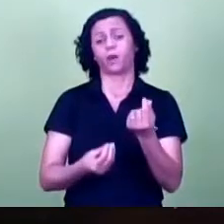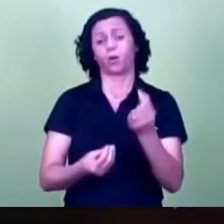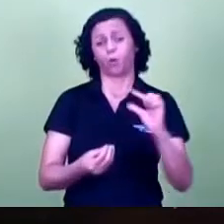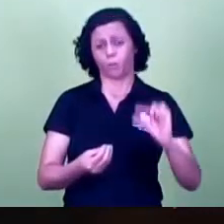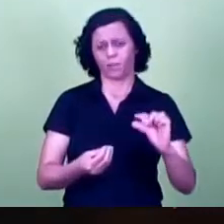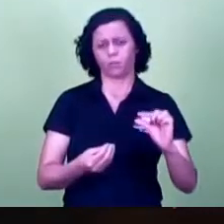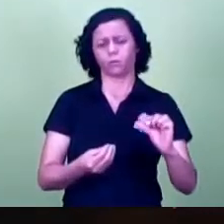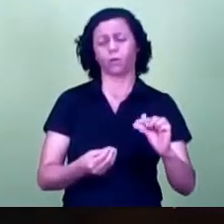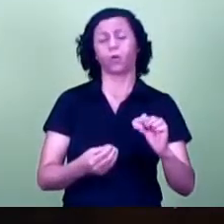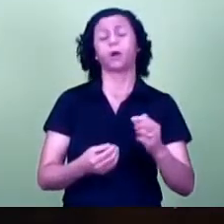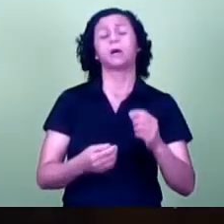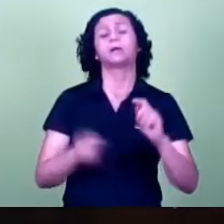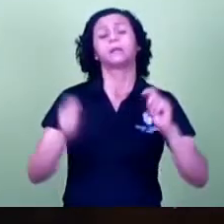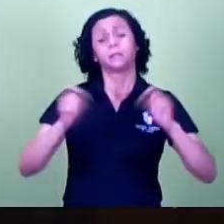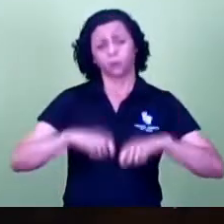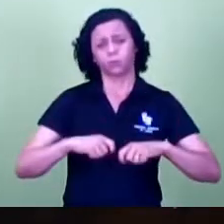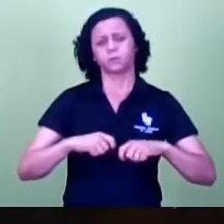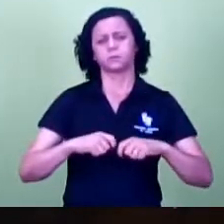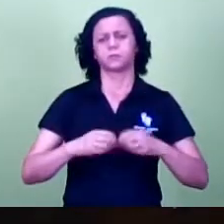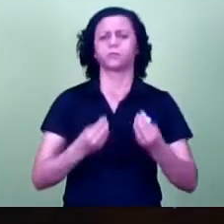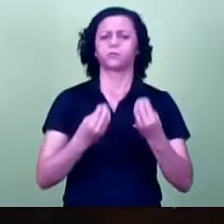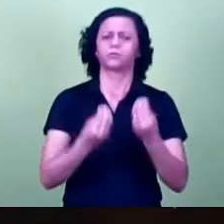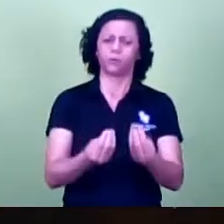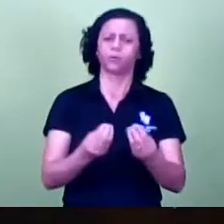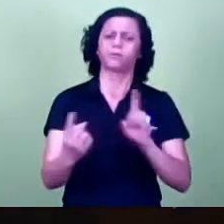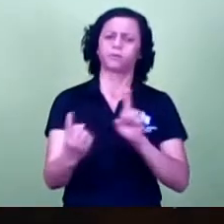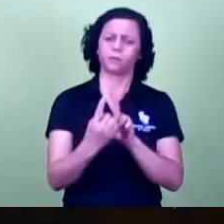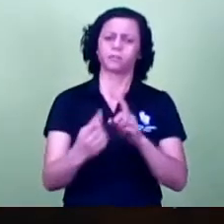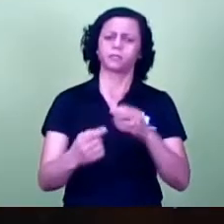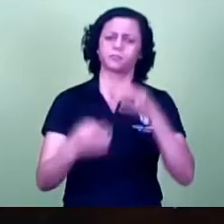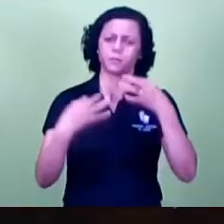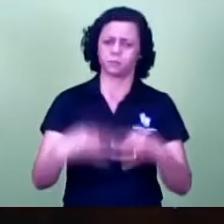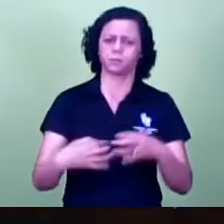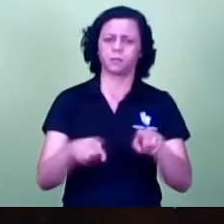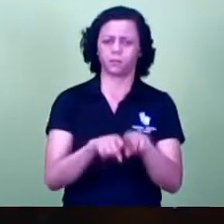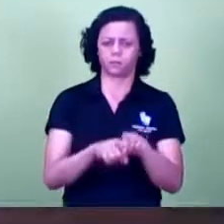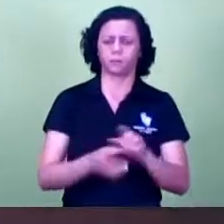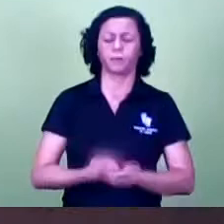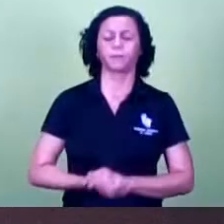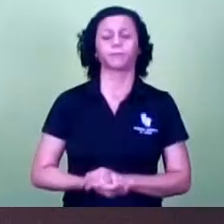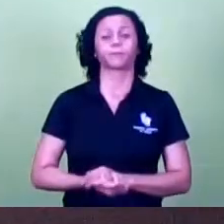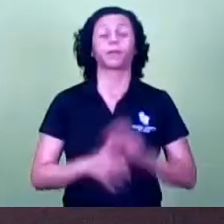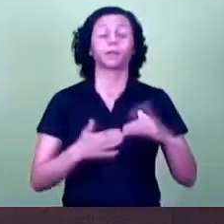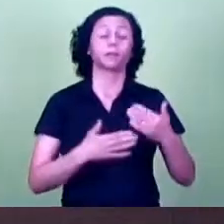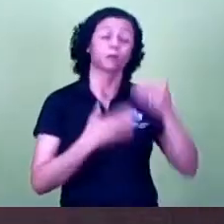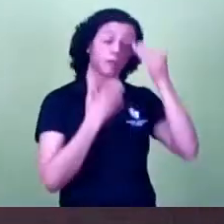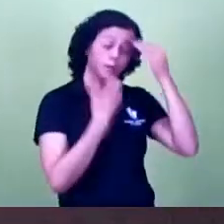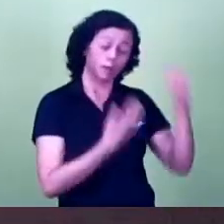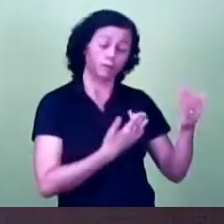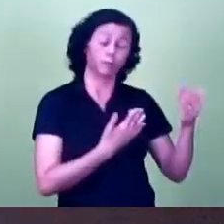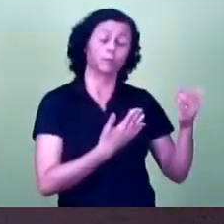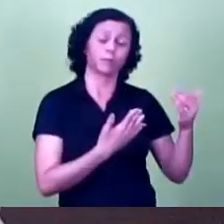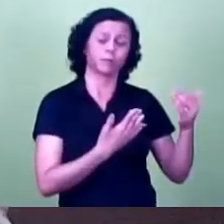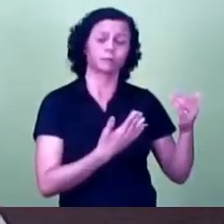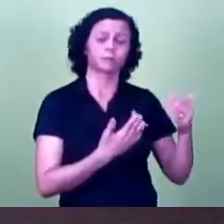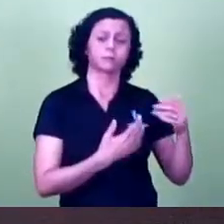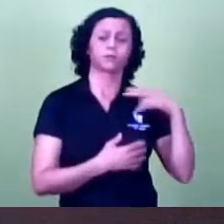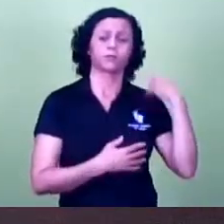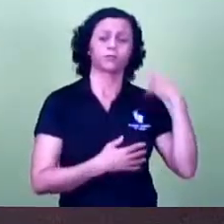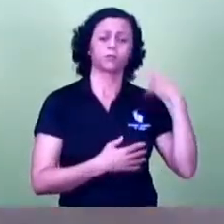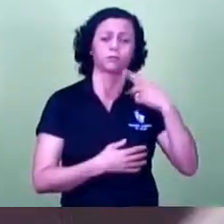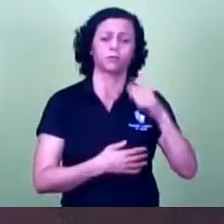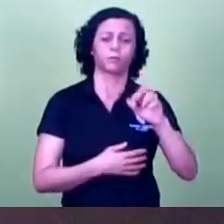queria, para a benizar o Pardal, agradecer a possibilidade de a gente estar também participando da assinatura desse